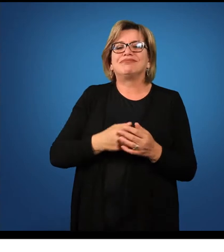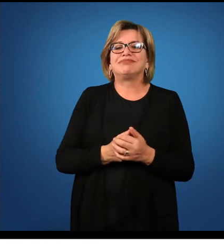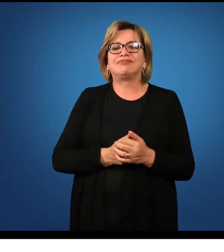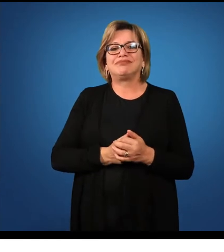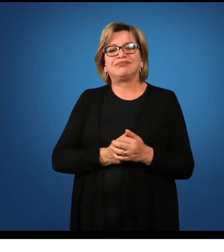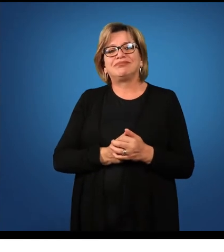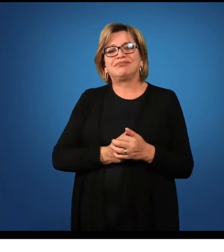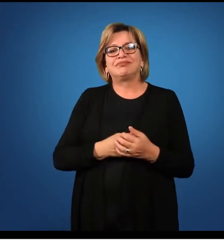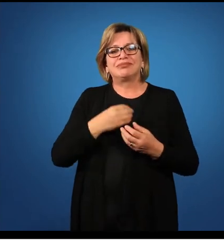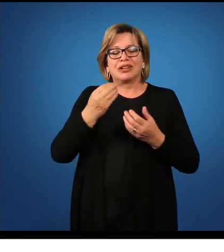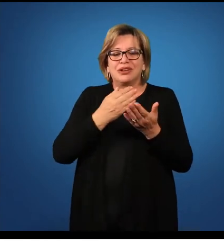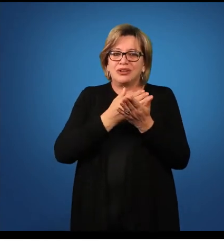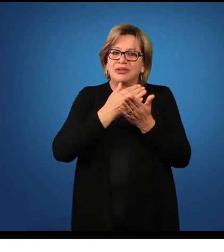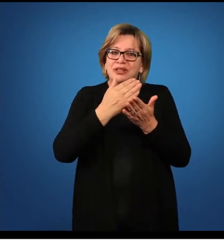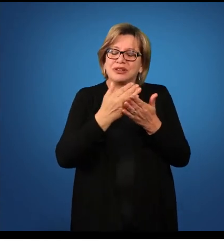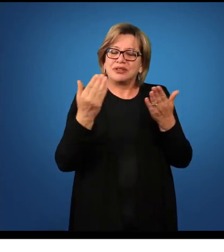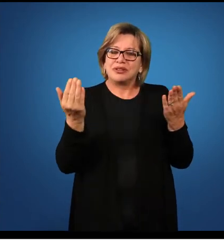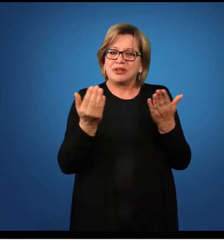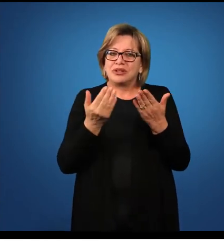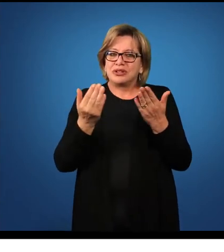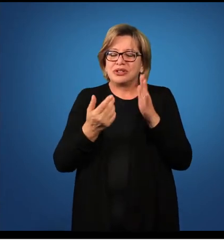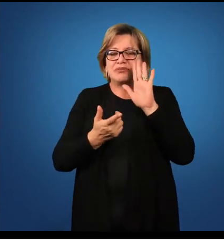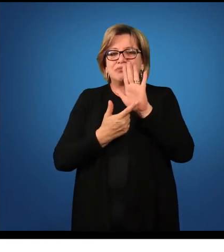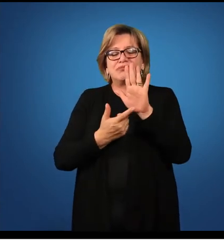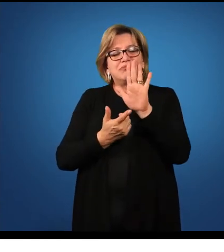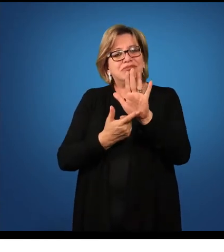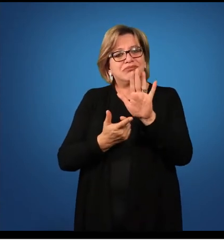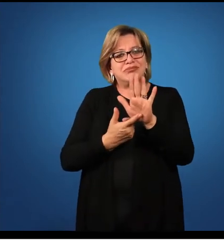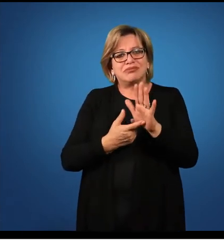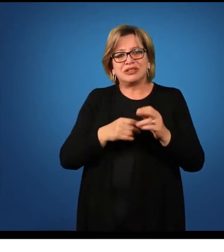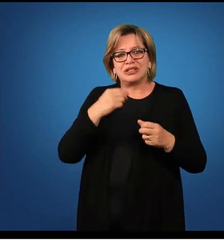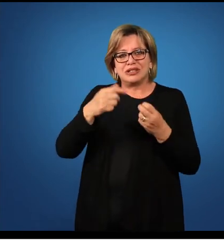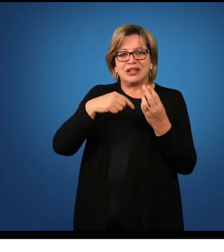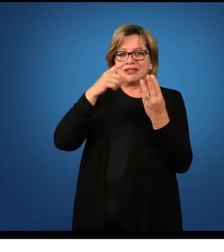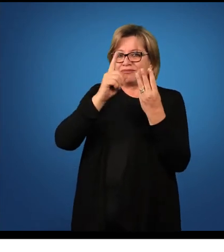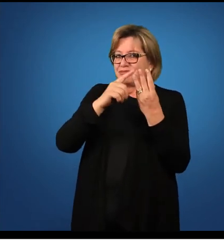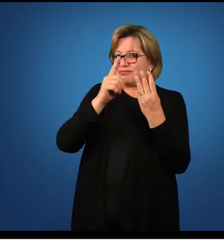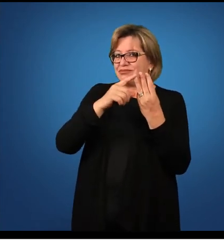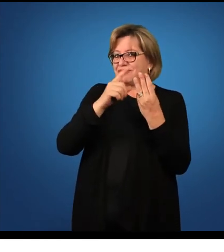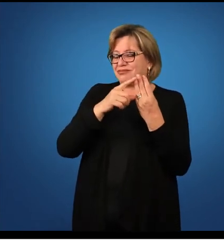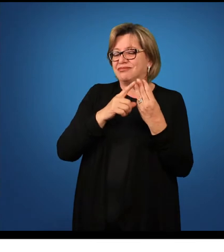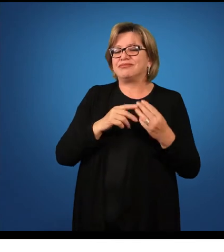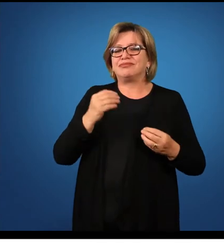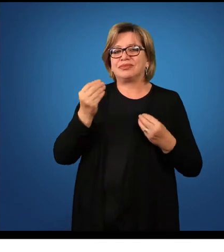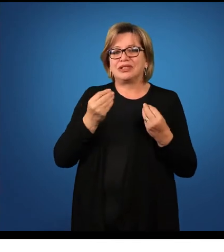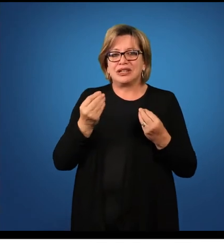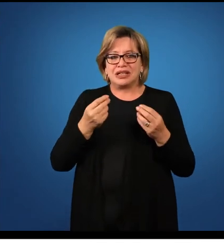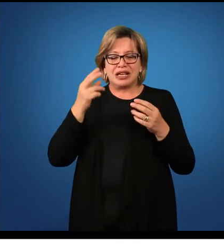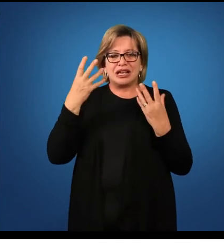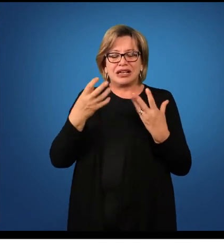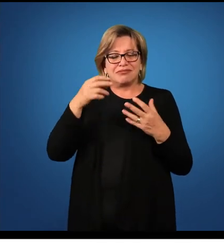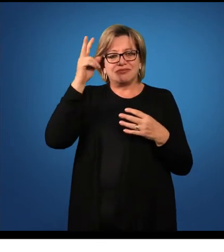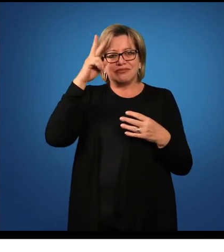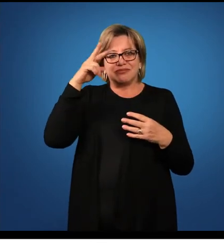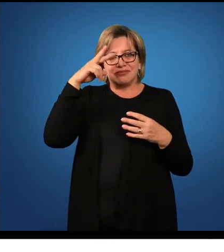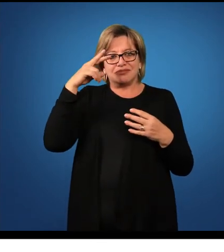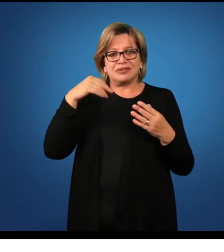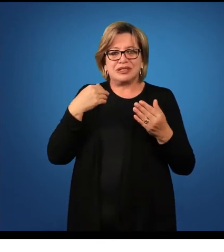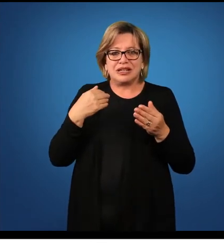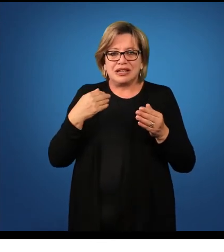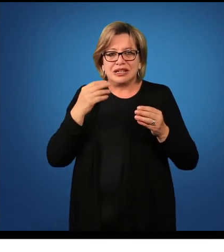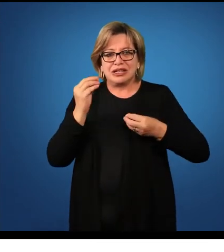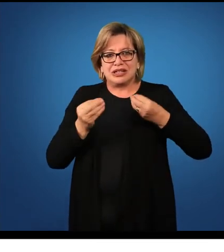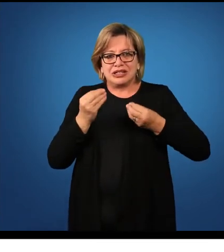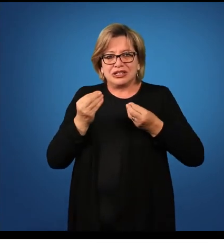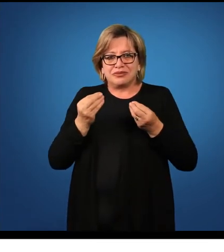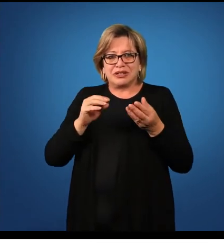Pois bem, então iniciamos hoje com o modelo da terceira conjugação. Quero lembrá-los de que,